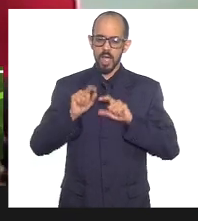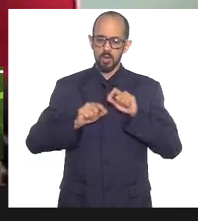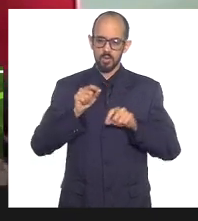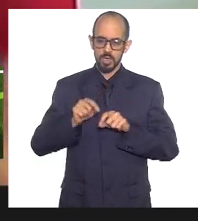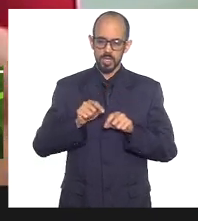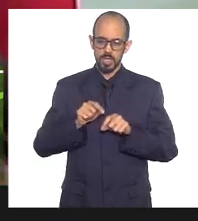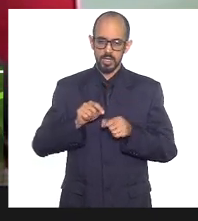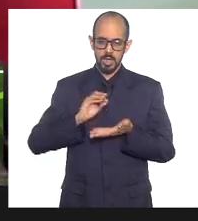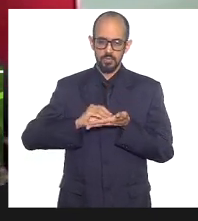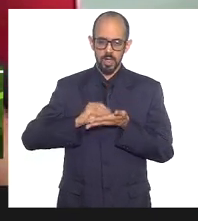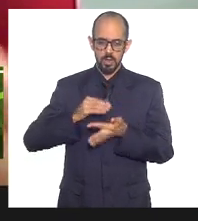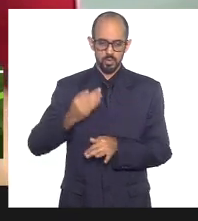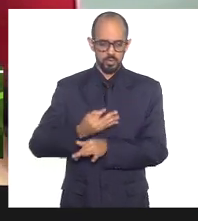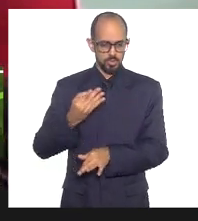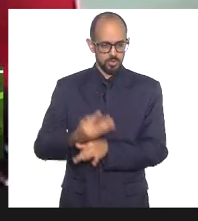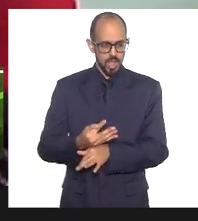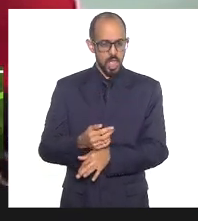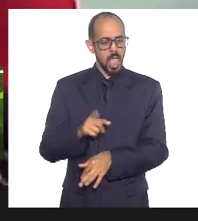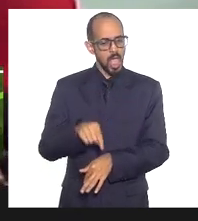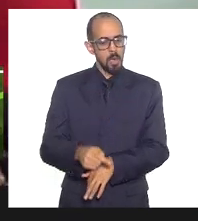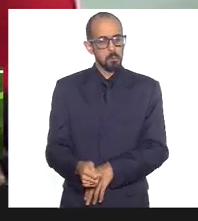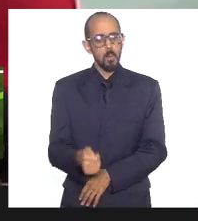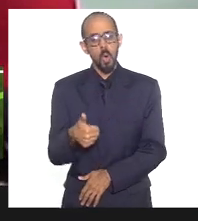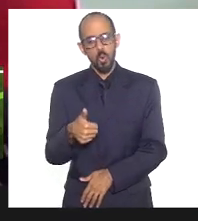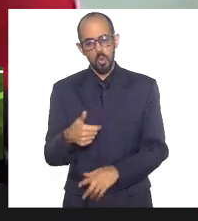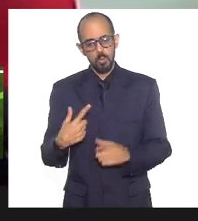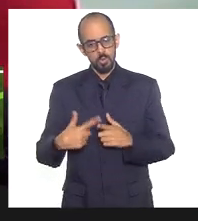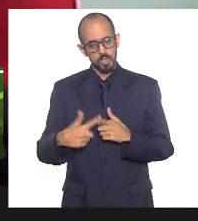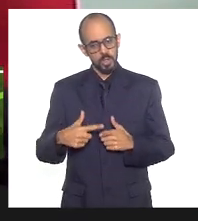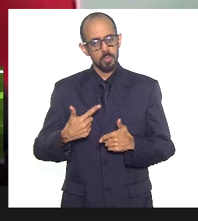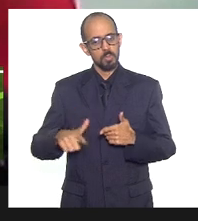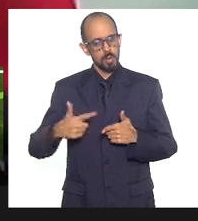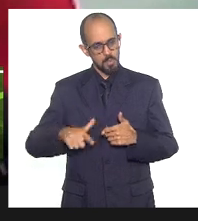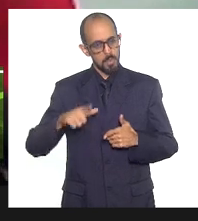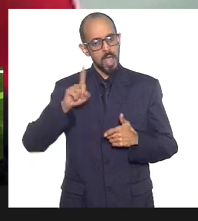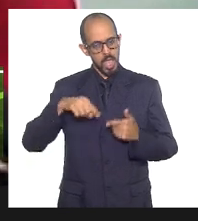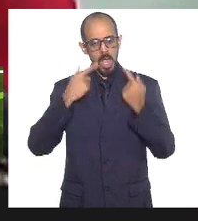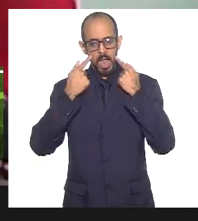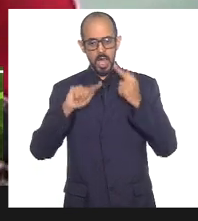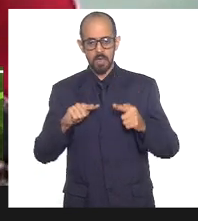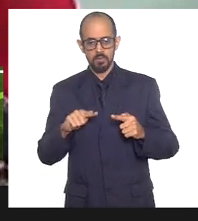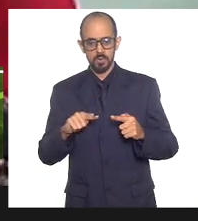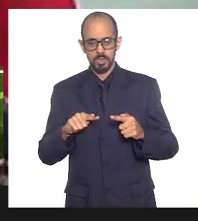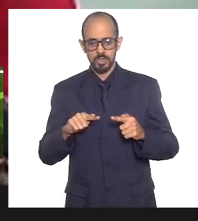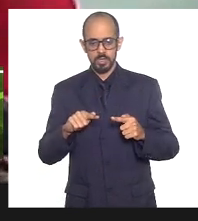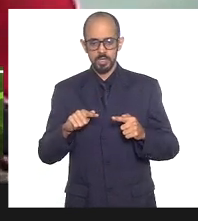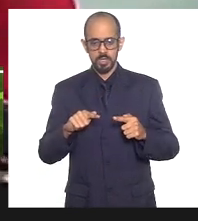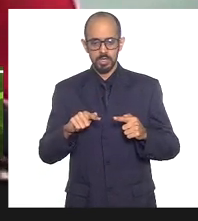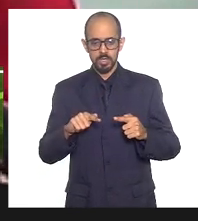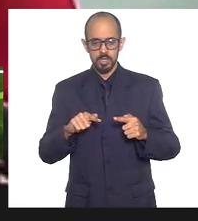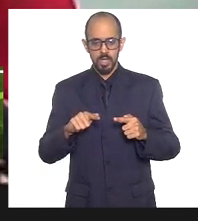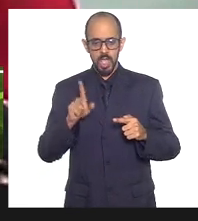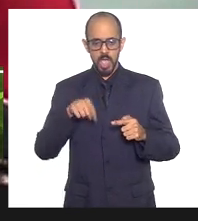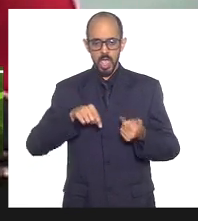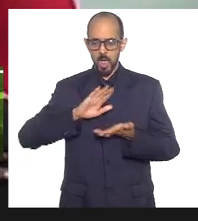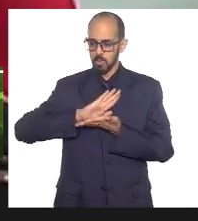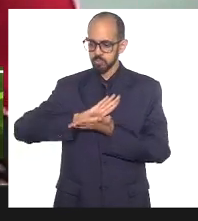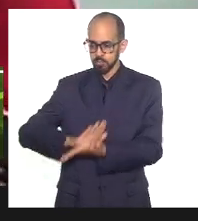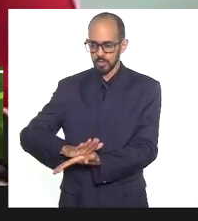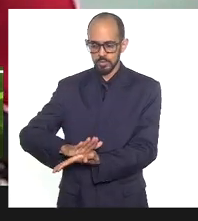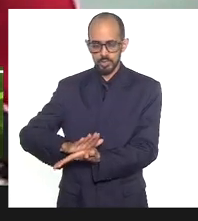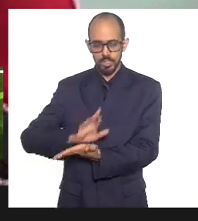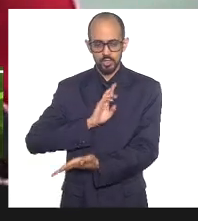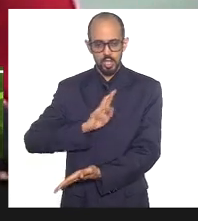intolerância é pouco para o tamanho do problema. Na verdade, nós estamos falando aqui de um racismo religioso que